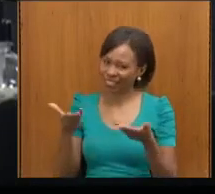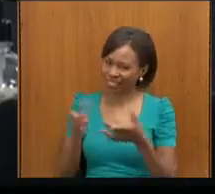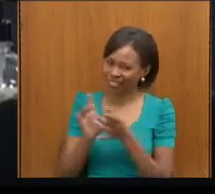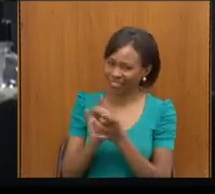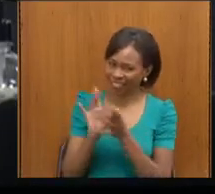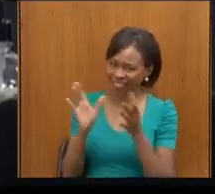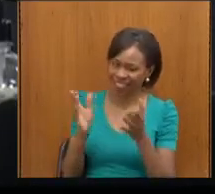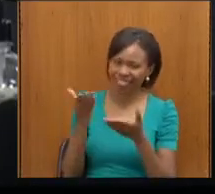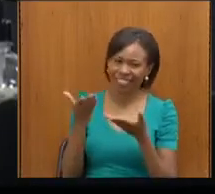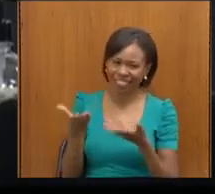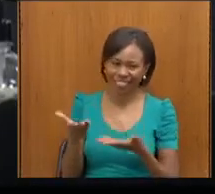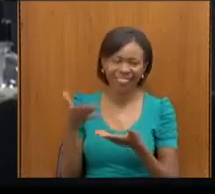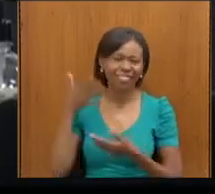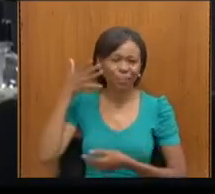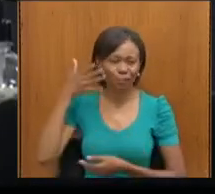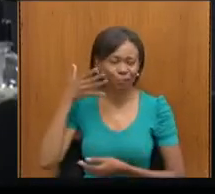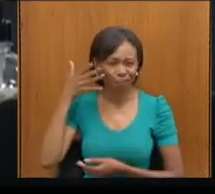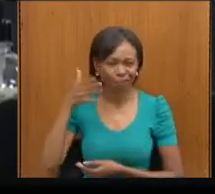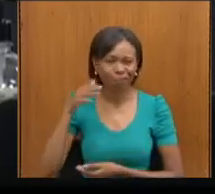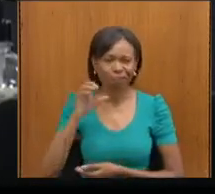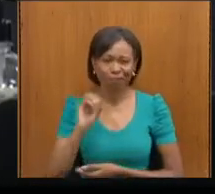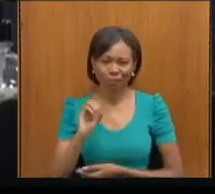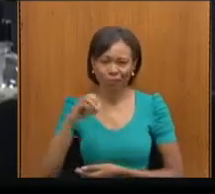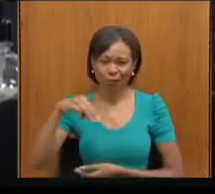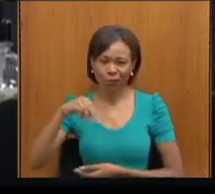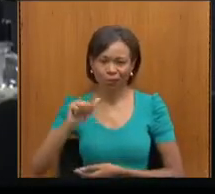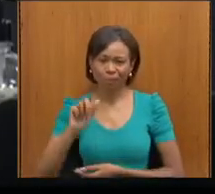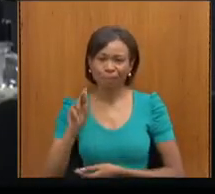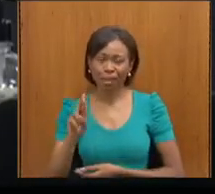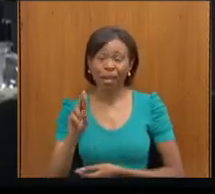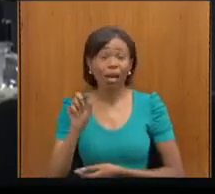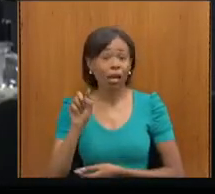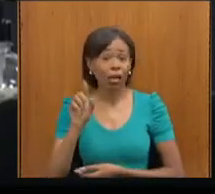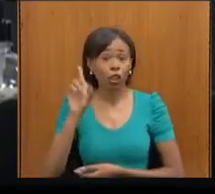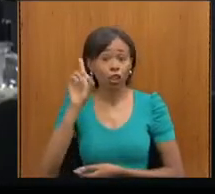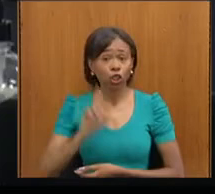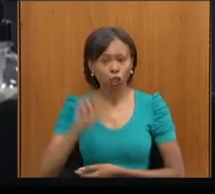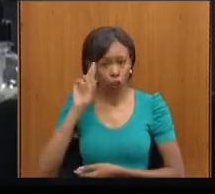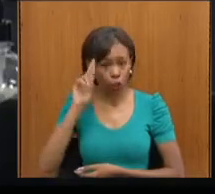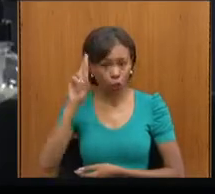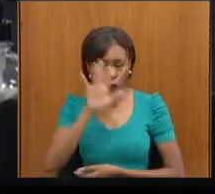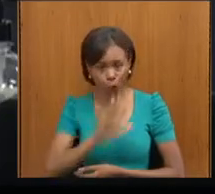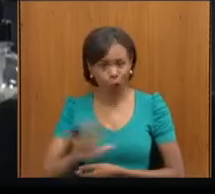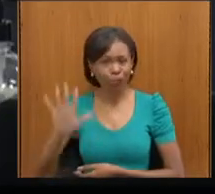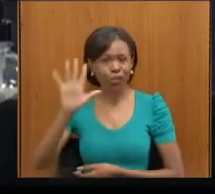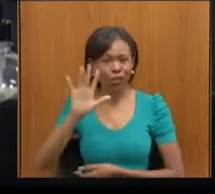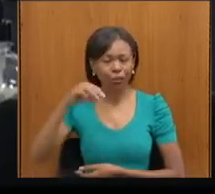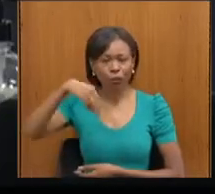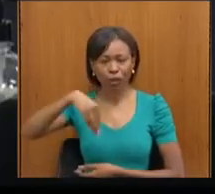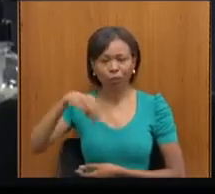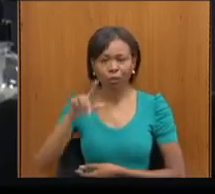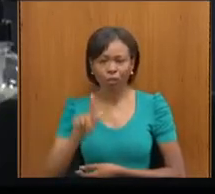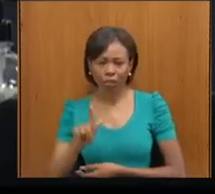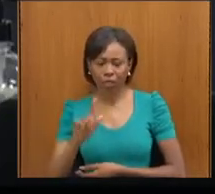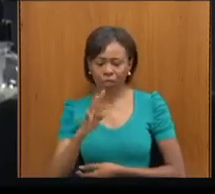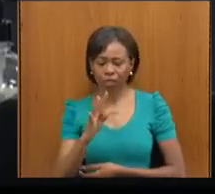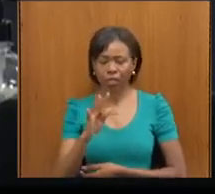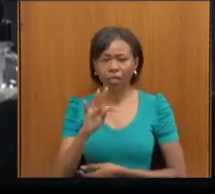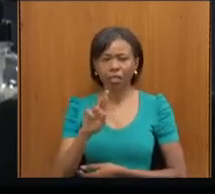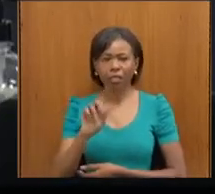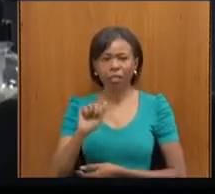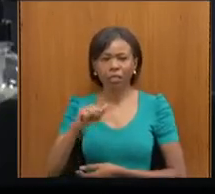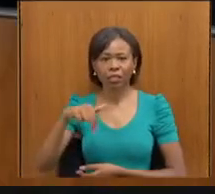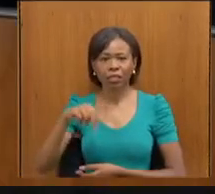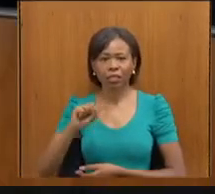aí de ouvir, né, nosso diretor-geral do MG Transplantes. Então, com a fala Omar Lopes cansado.